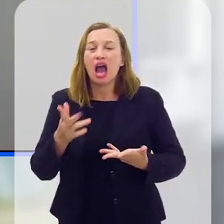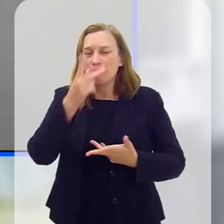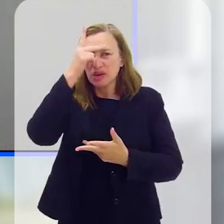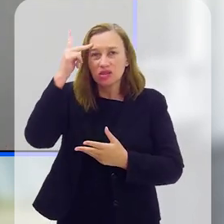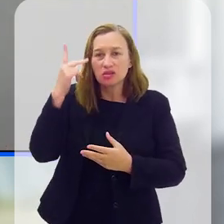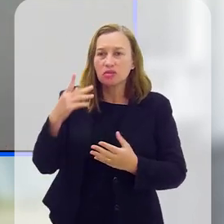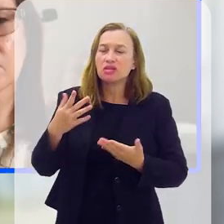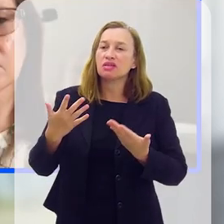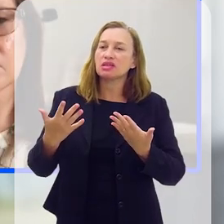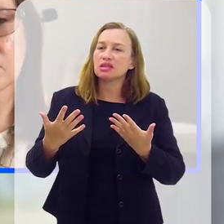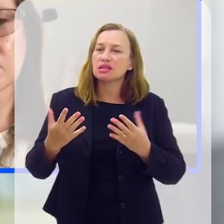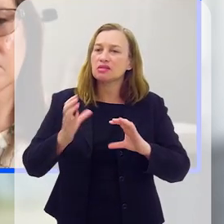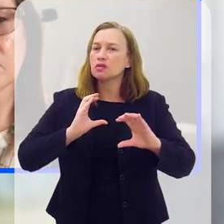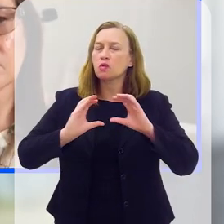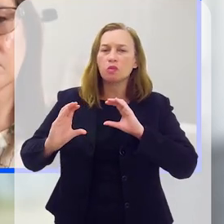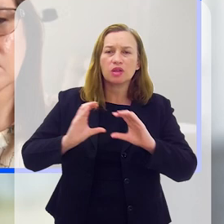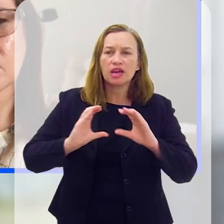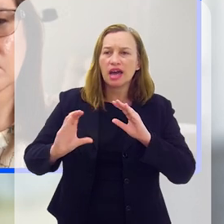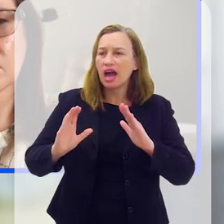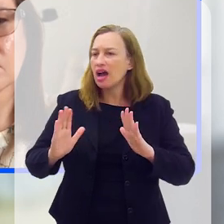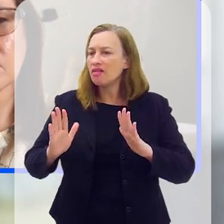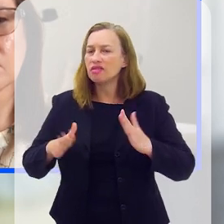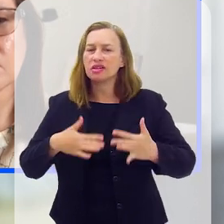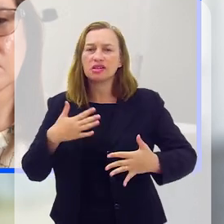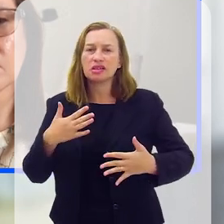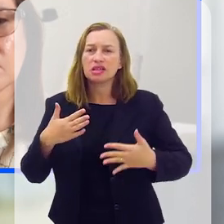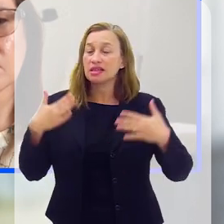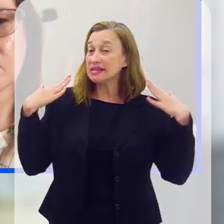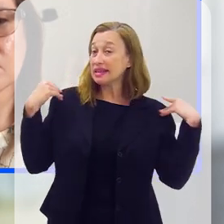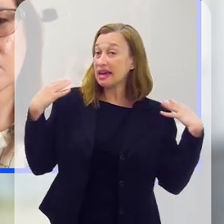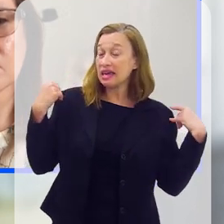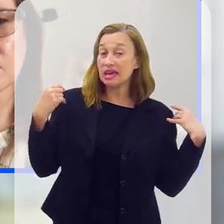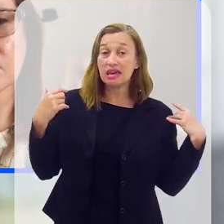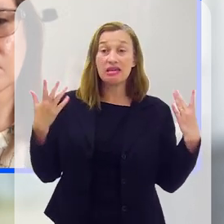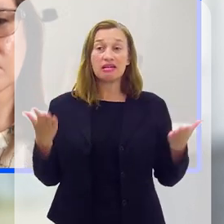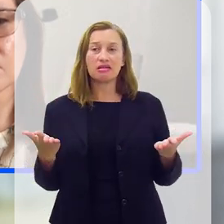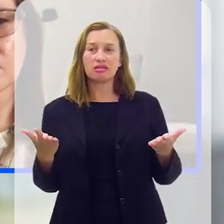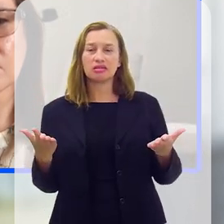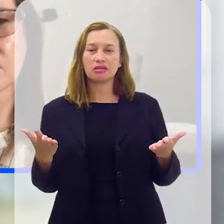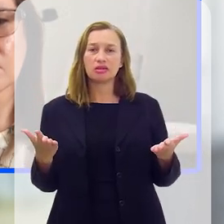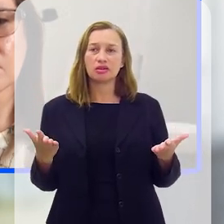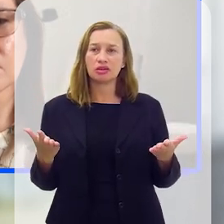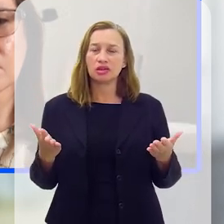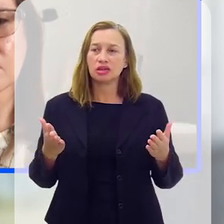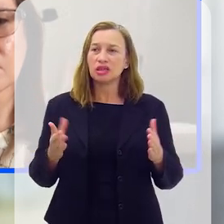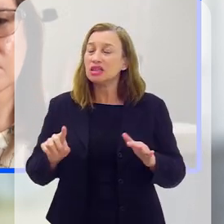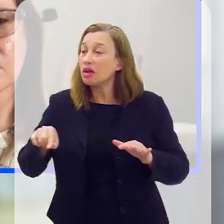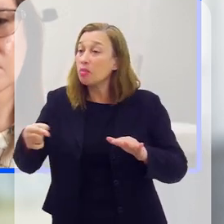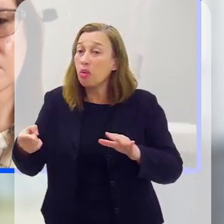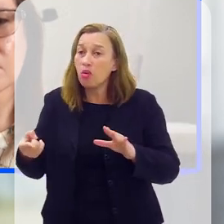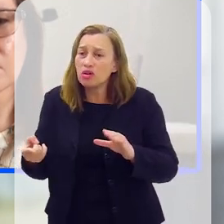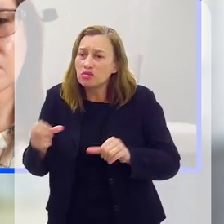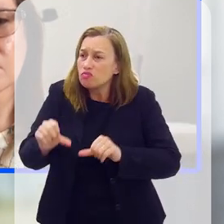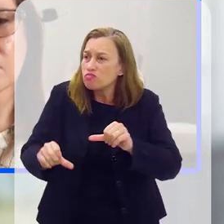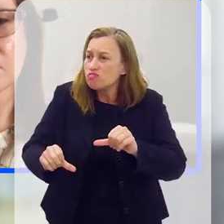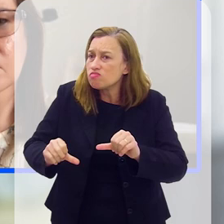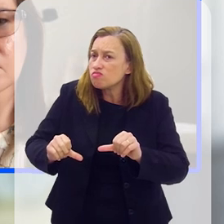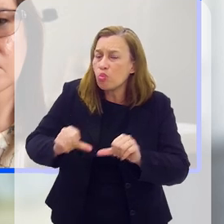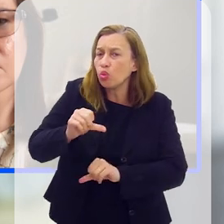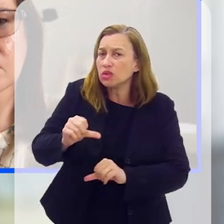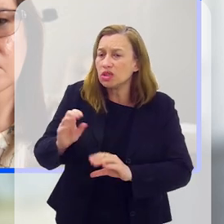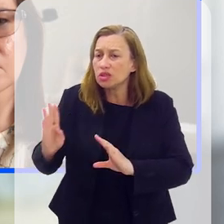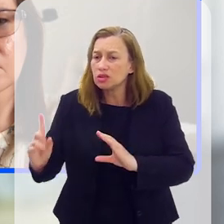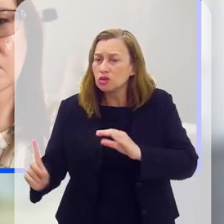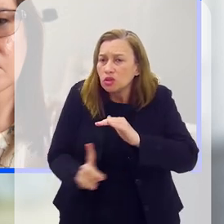sociabilidade, não estou falando de pessoas altamente sociáveis, mas pelo menos que tinha a sua sociabilidade e que, de repente,